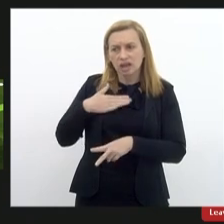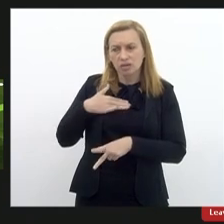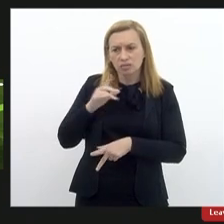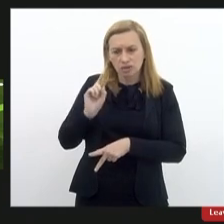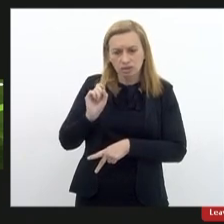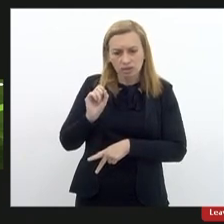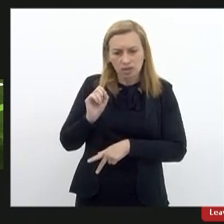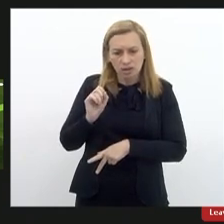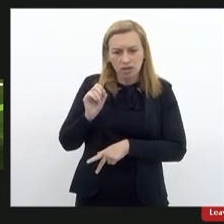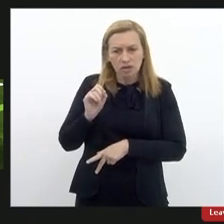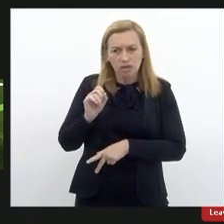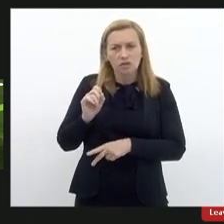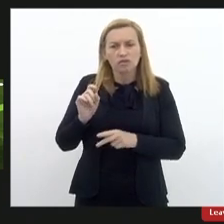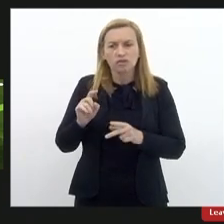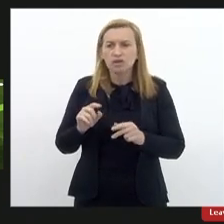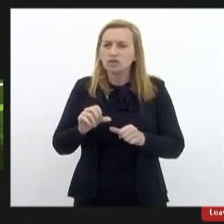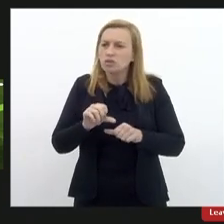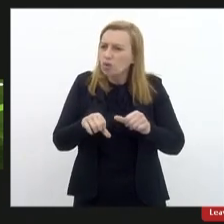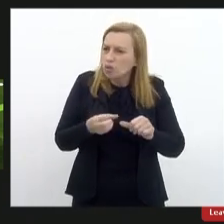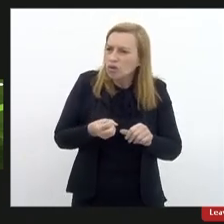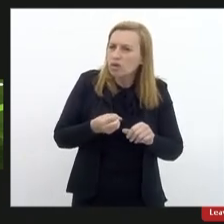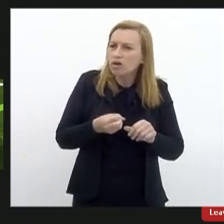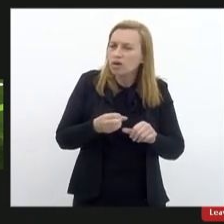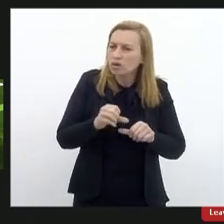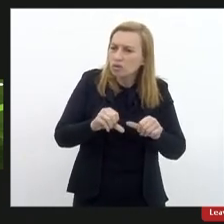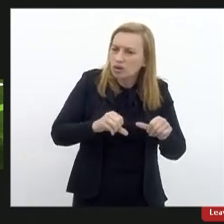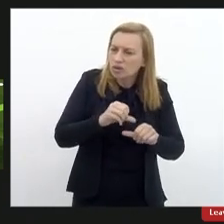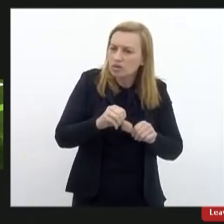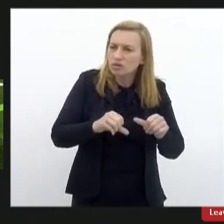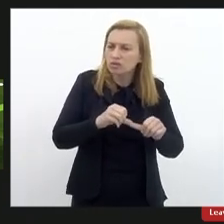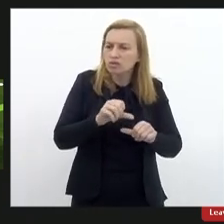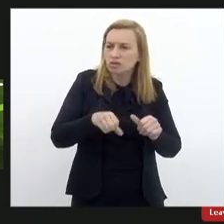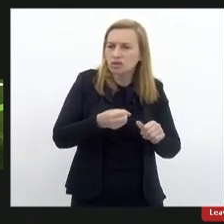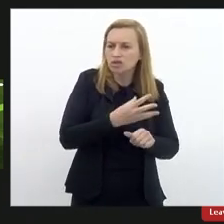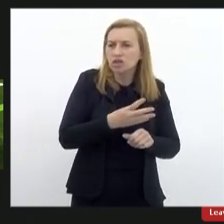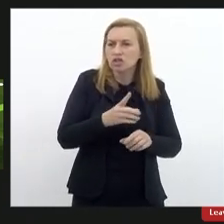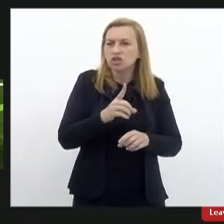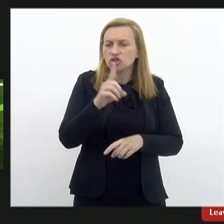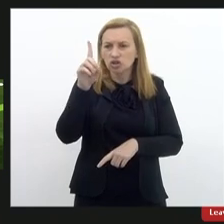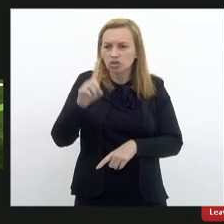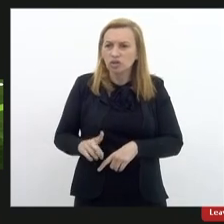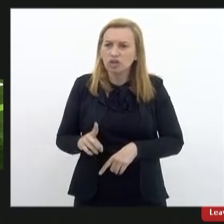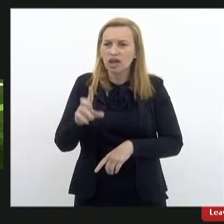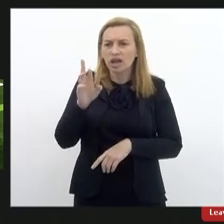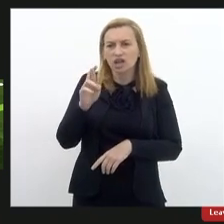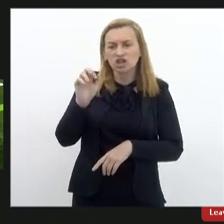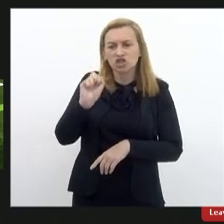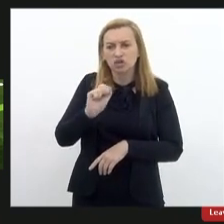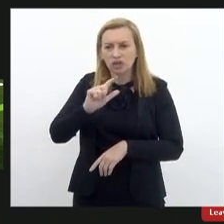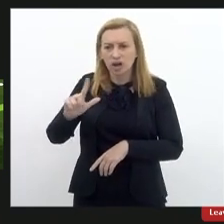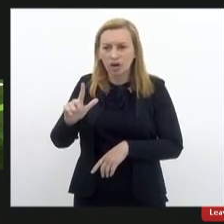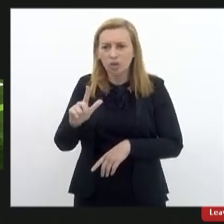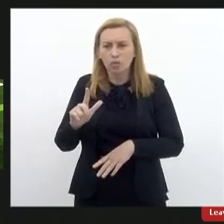foram feitas reformas nas diretorias regionais, e isso